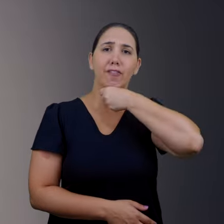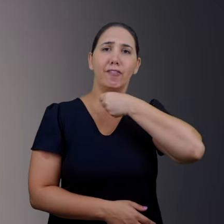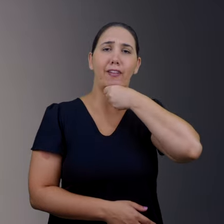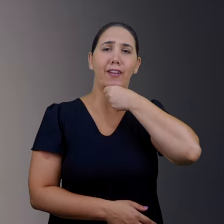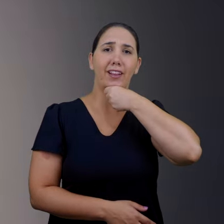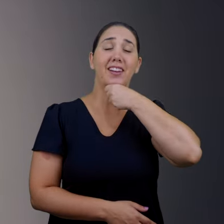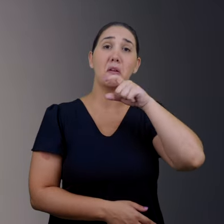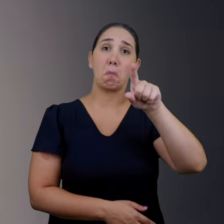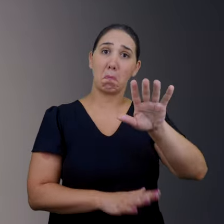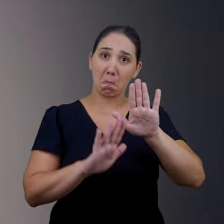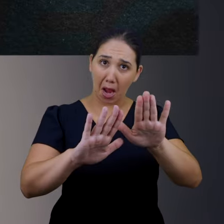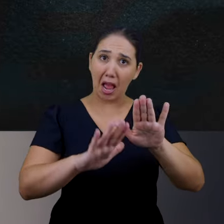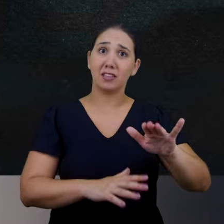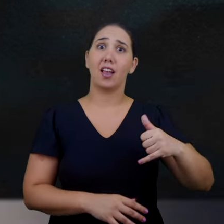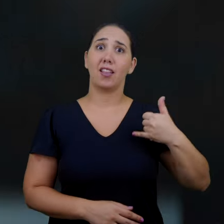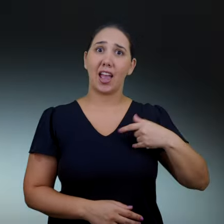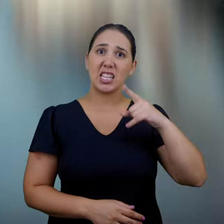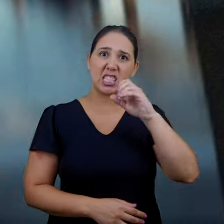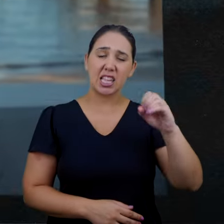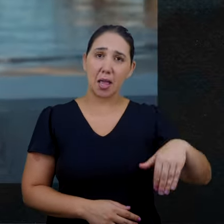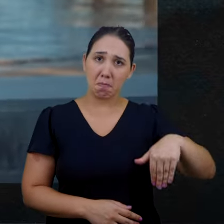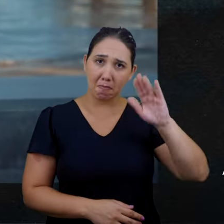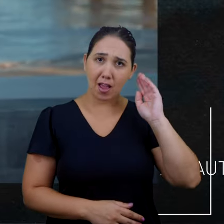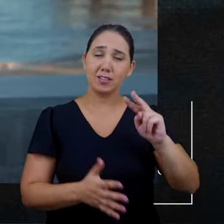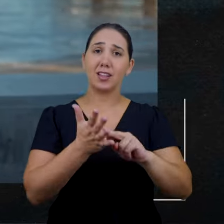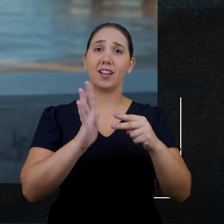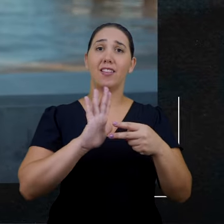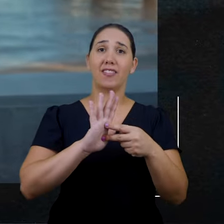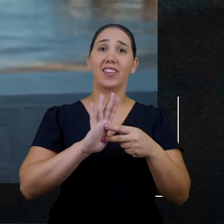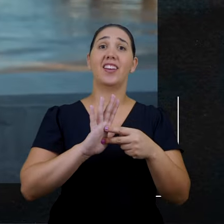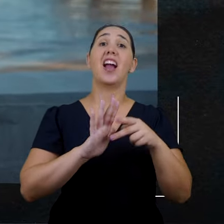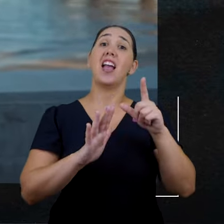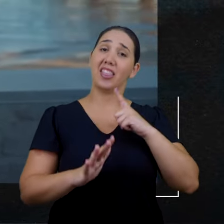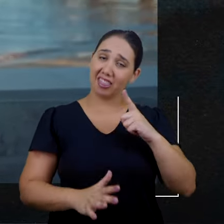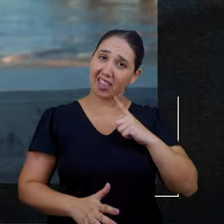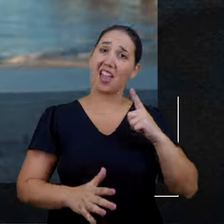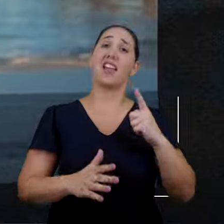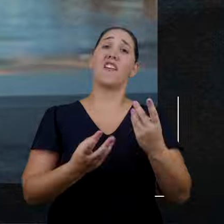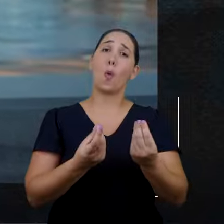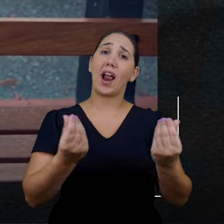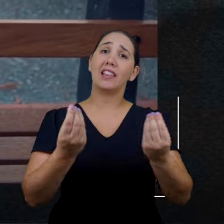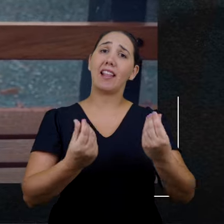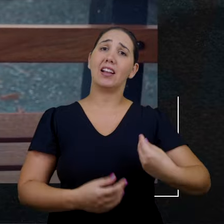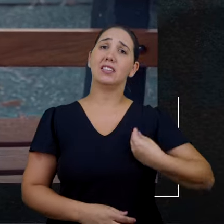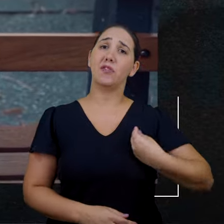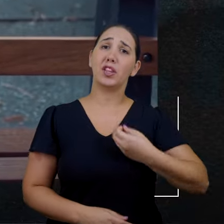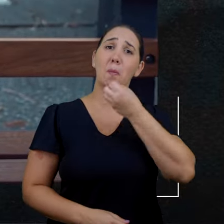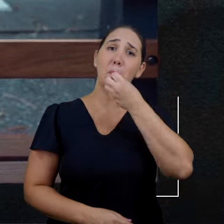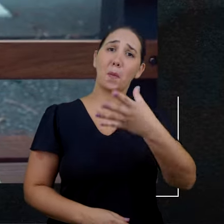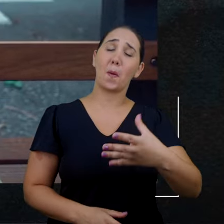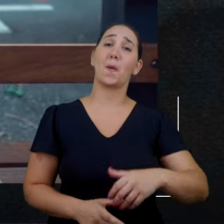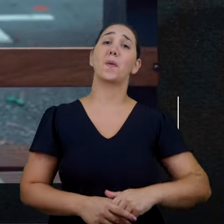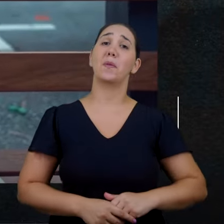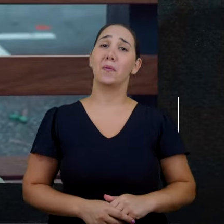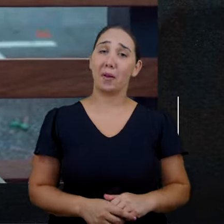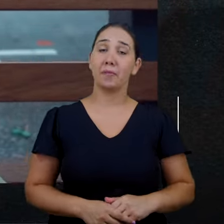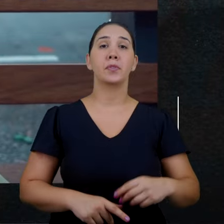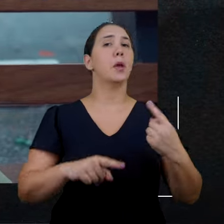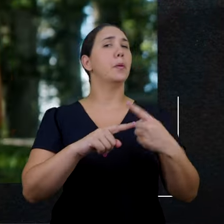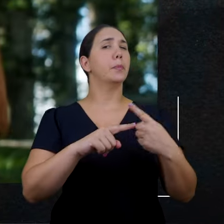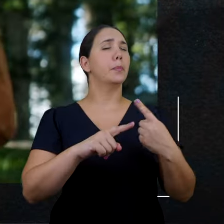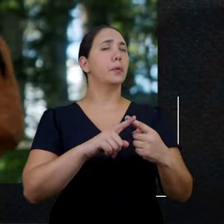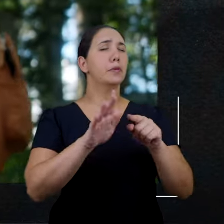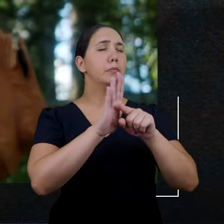idade e, mais importante, chegam lá com lucidez e qualidade de vida. As pesquisas feitas nessas